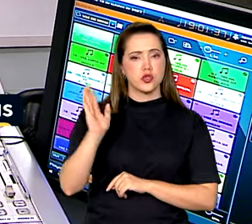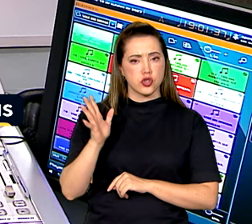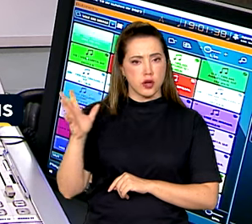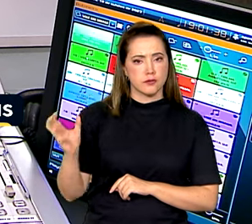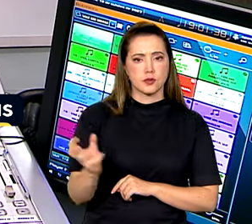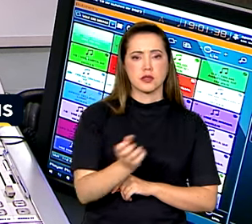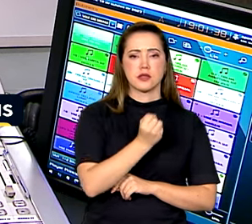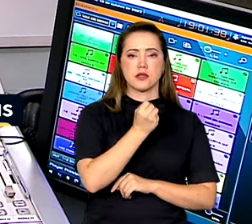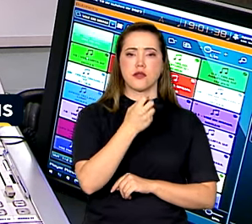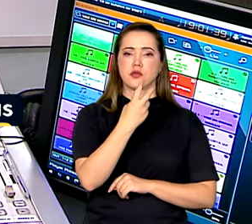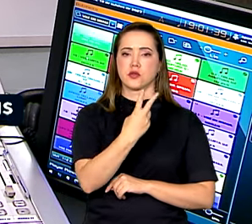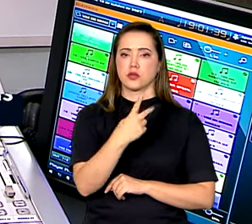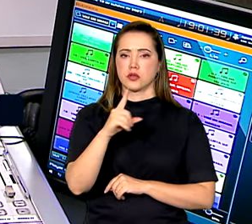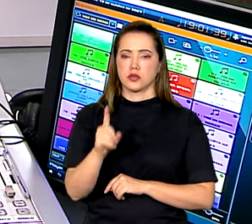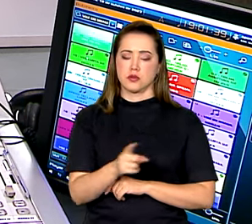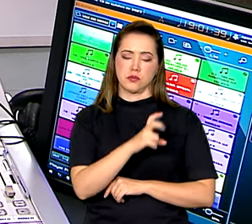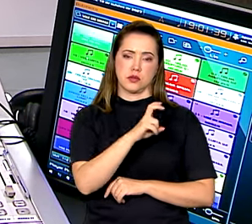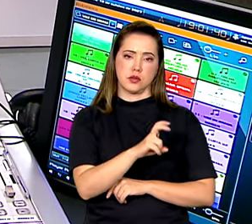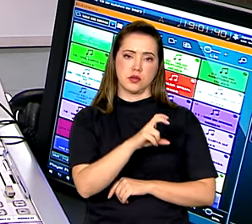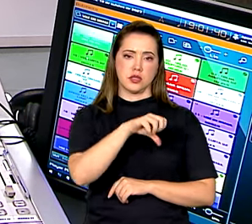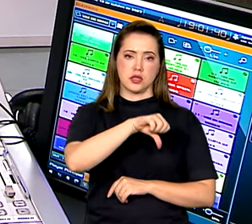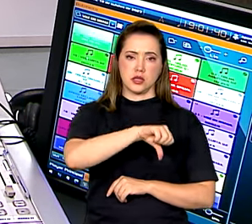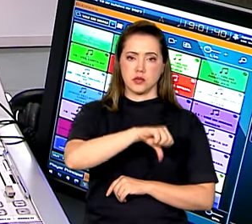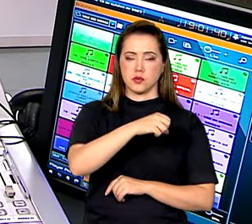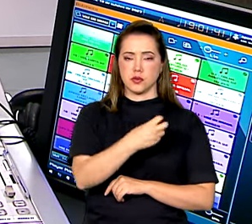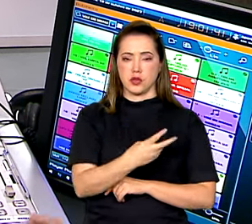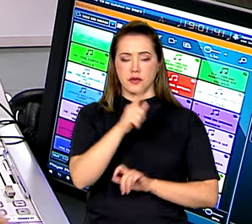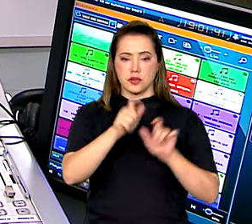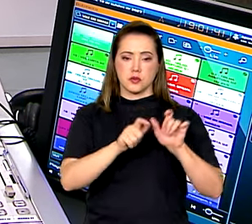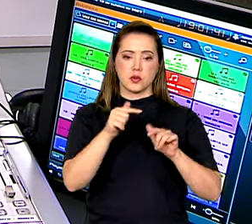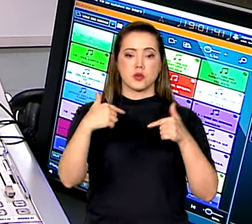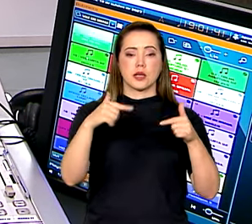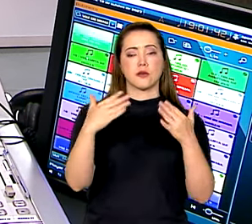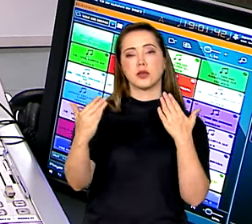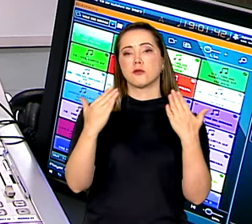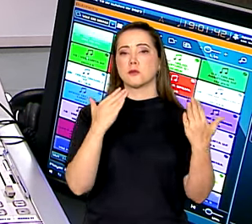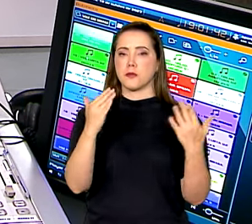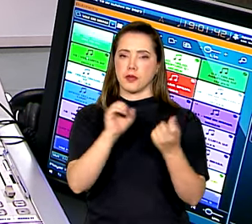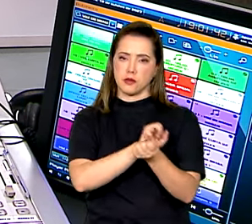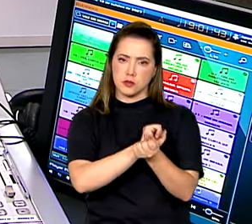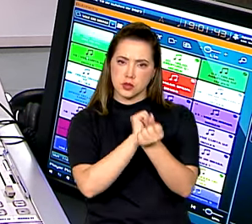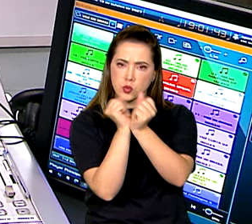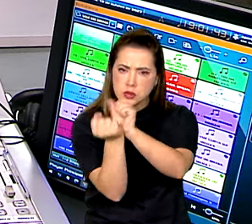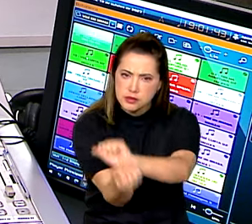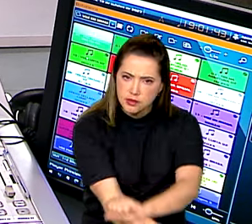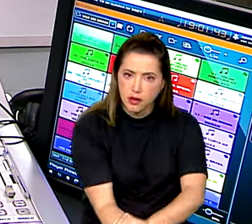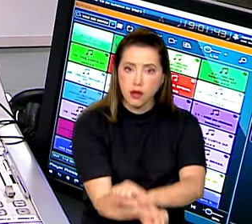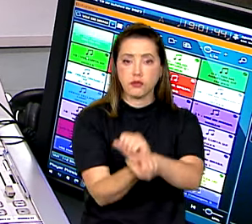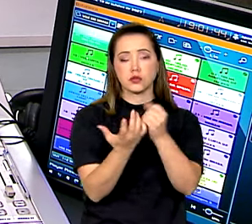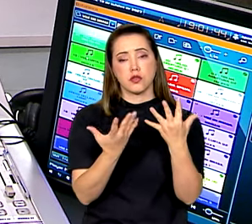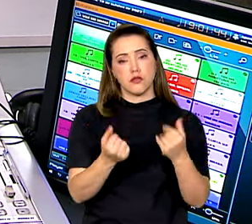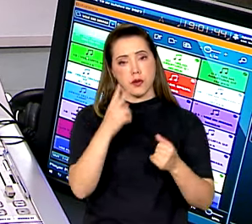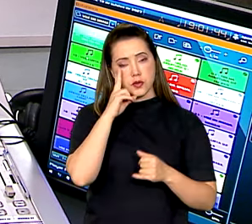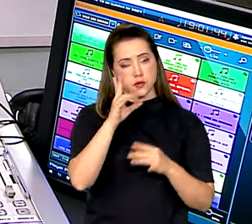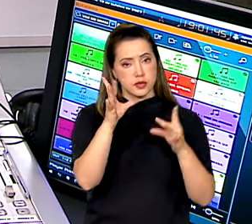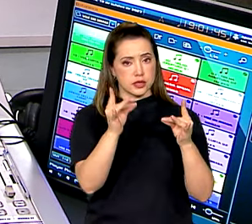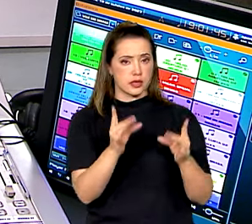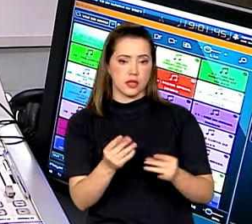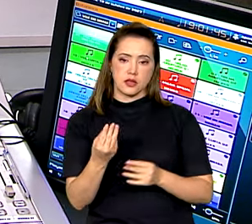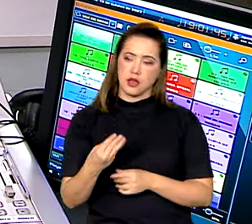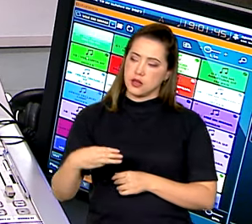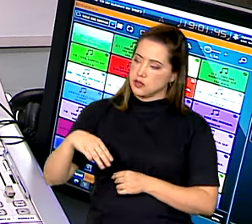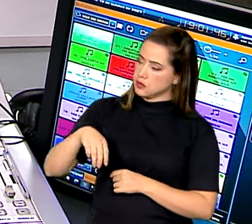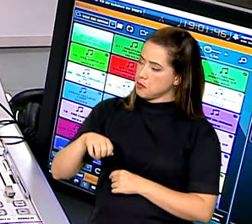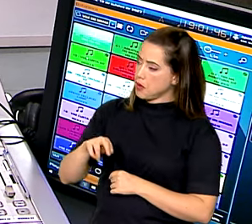.592 trabalhadores em situação análoga à escravidão. E para falar sobre esse assunto, vamos conversar ao vivo com o Matheus